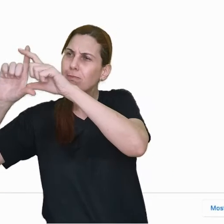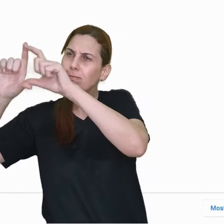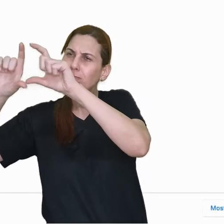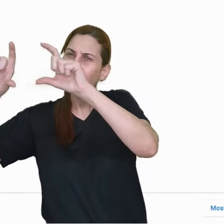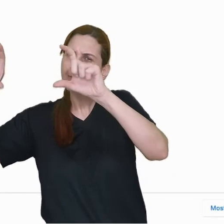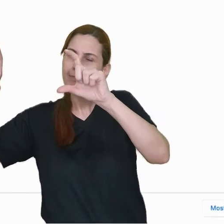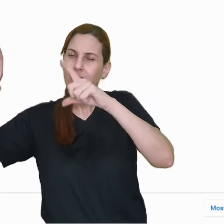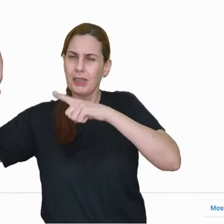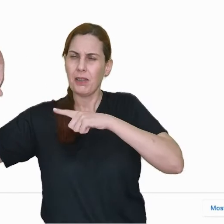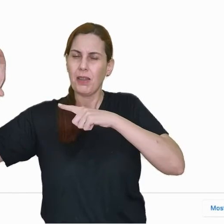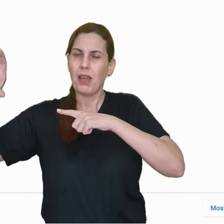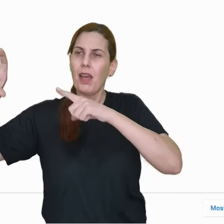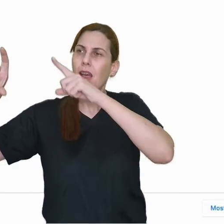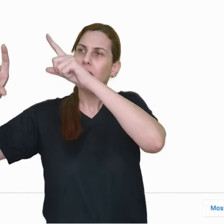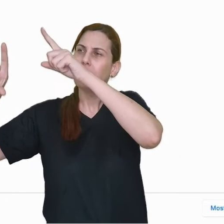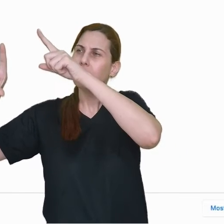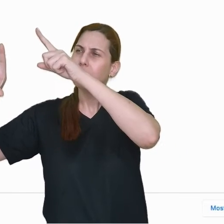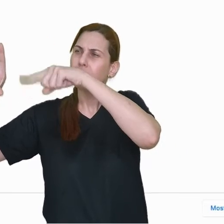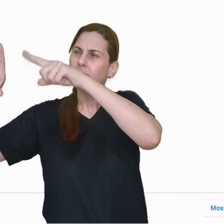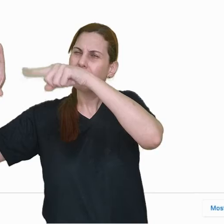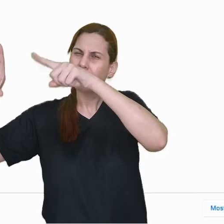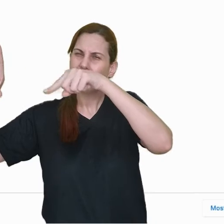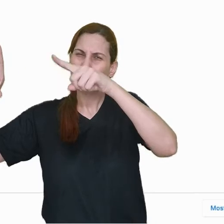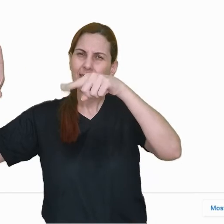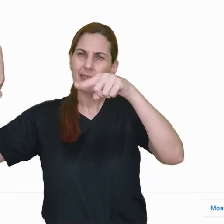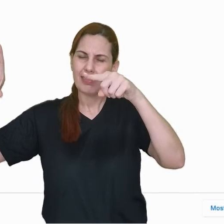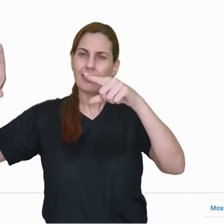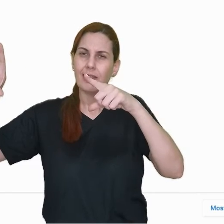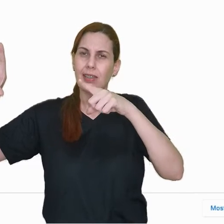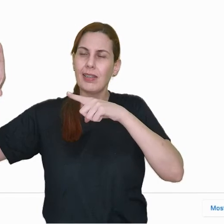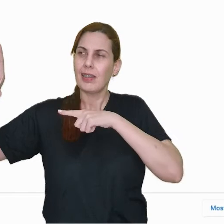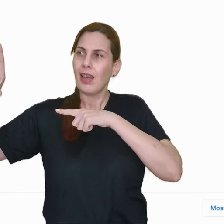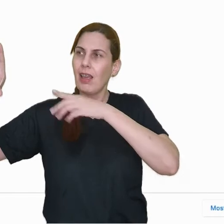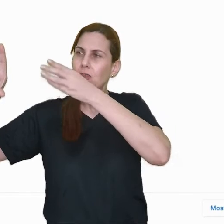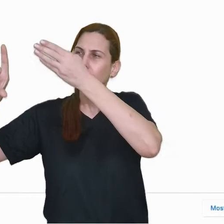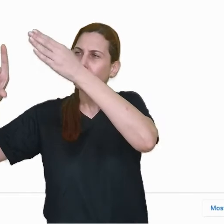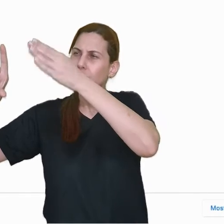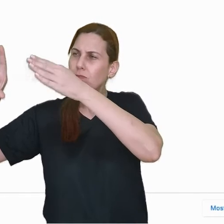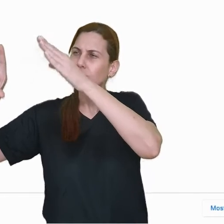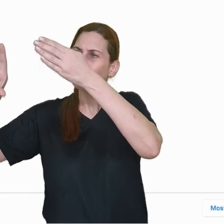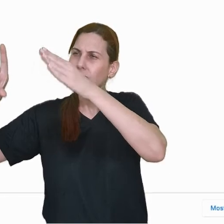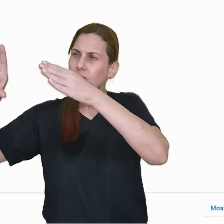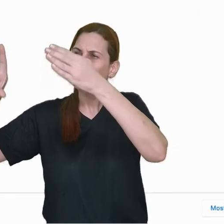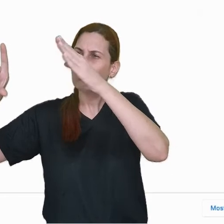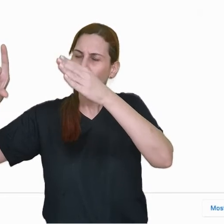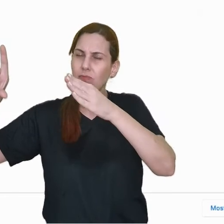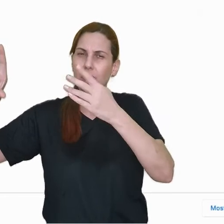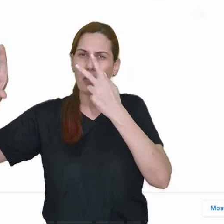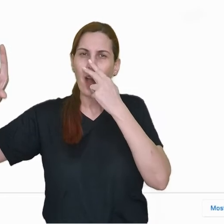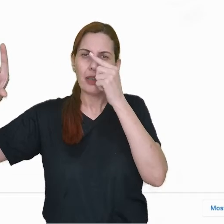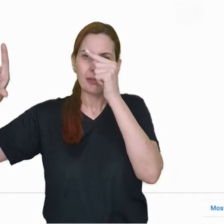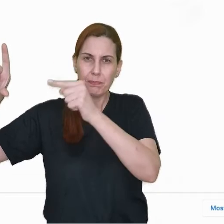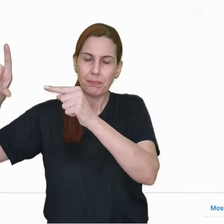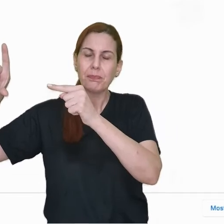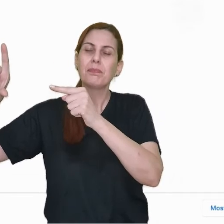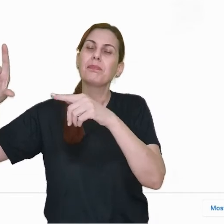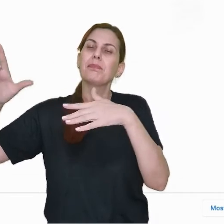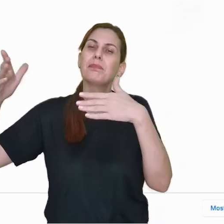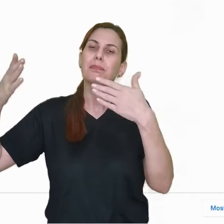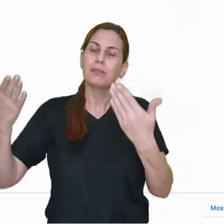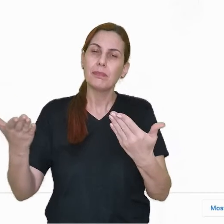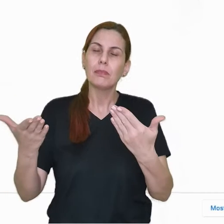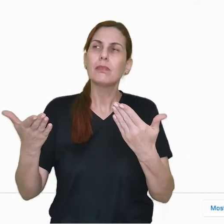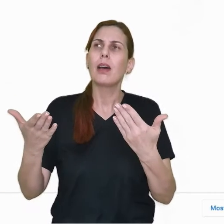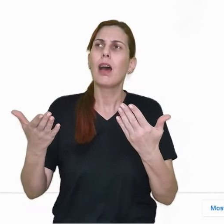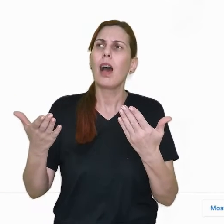aqui no banner, né, na capa aqui da sua turma com esse riscadinho, como se fosse esse achurado, tá? Como é que